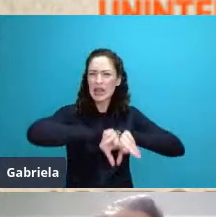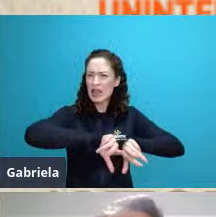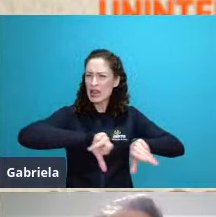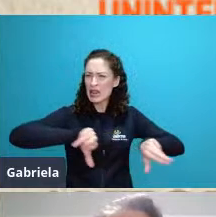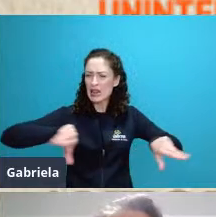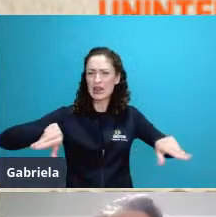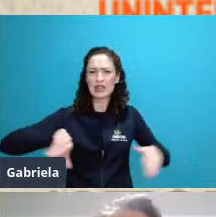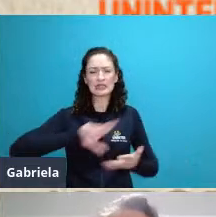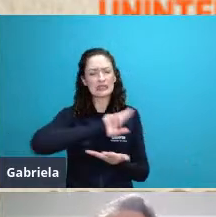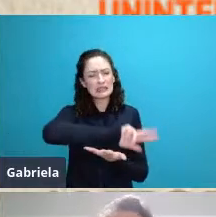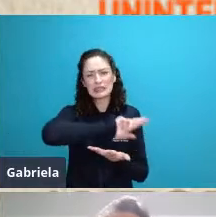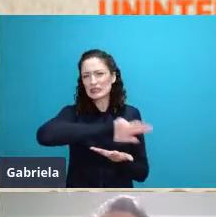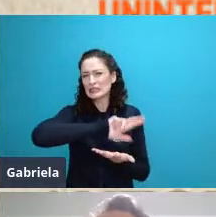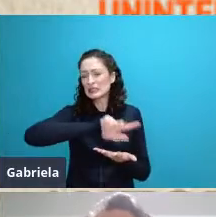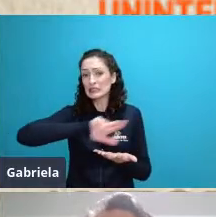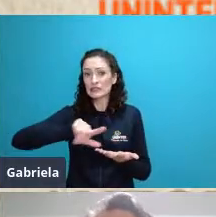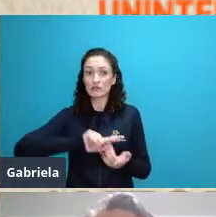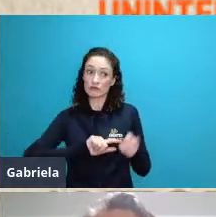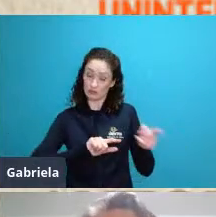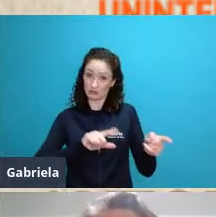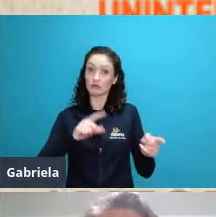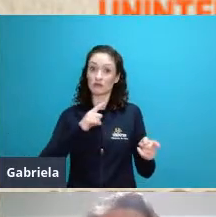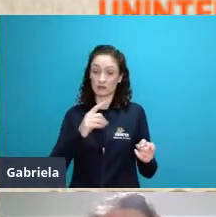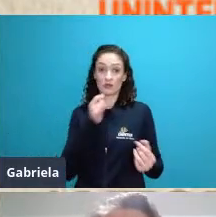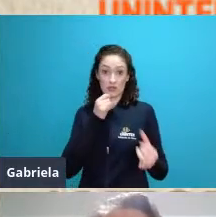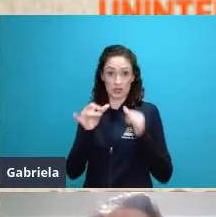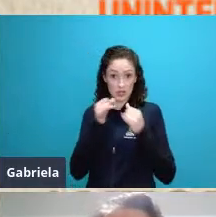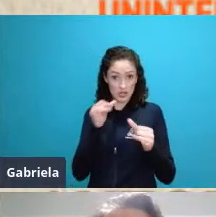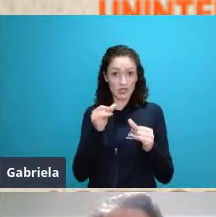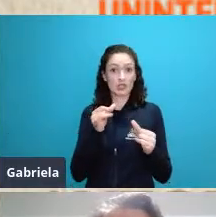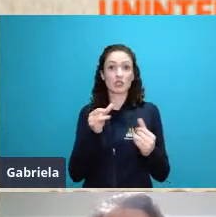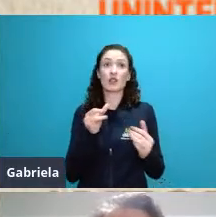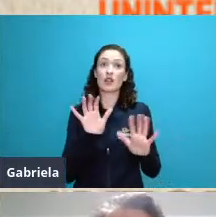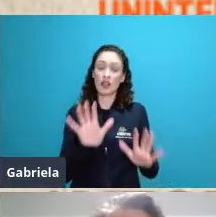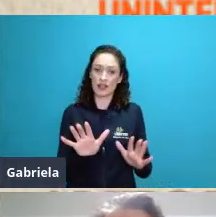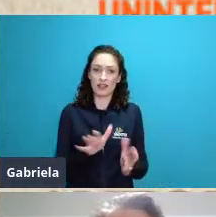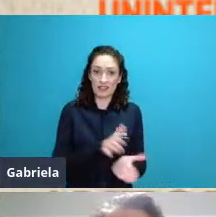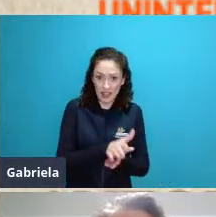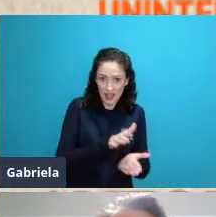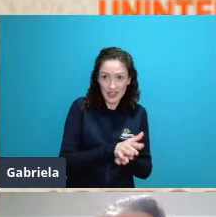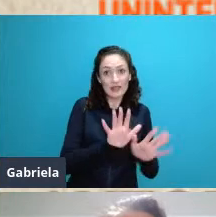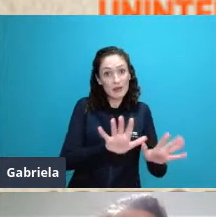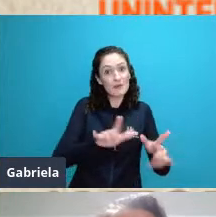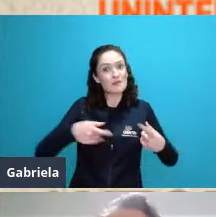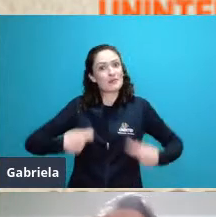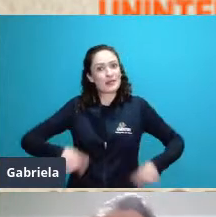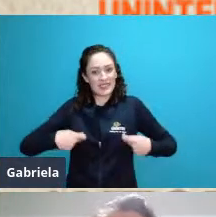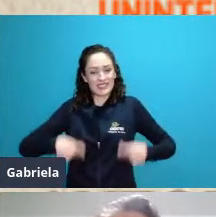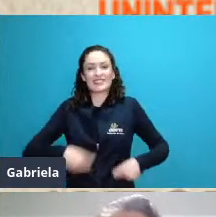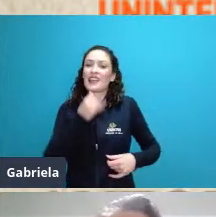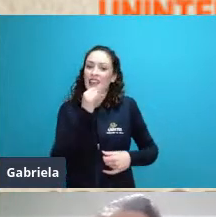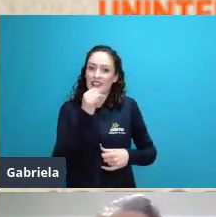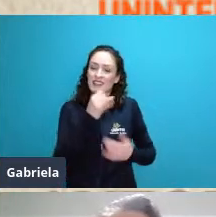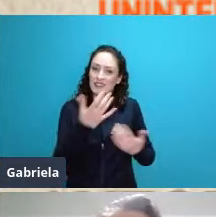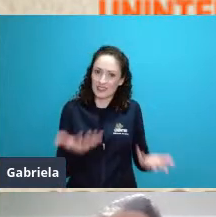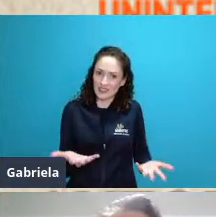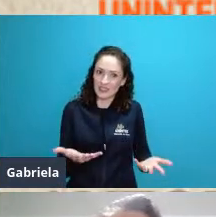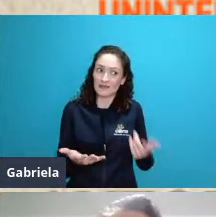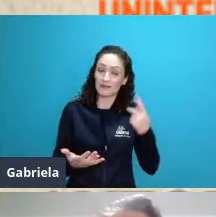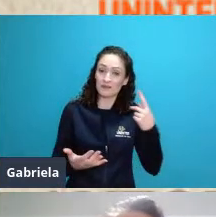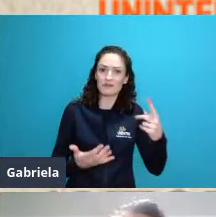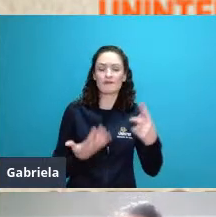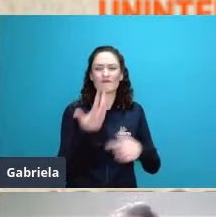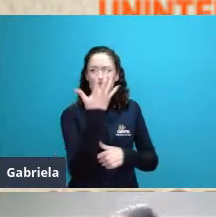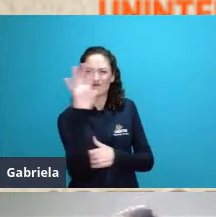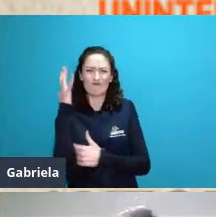muita energia elas consomem muita energia também e aí esses sistemas altamente produtivos que são